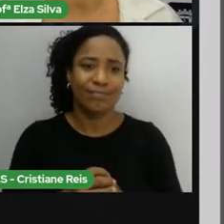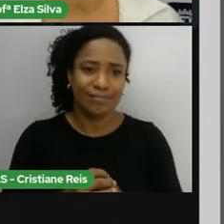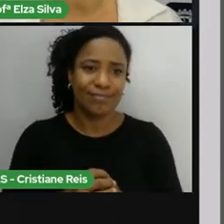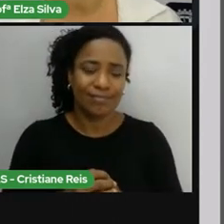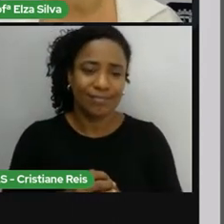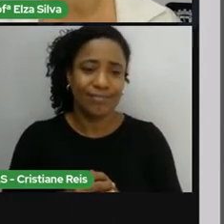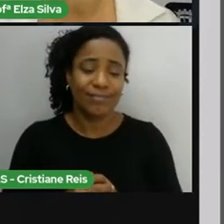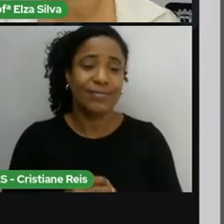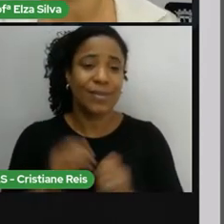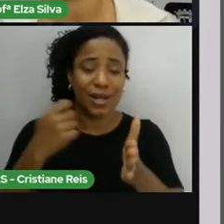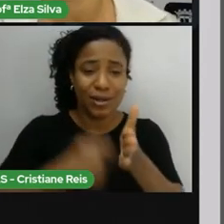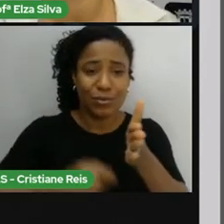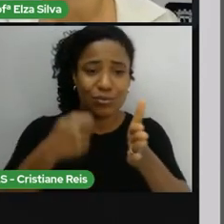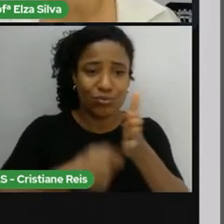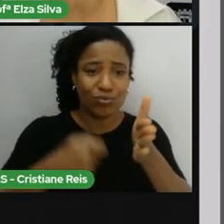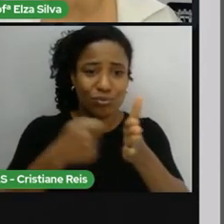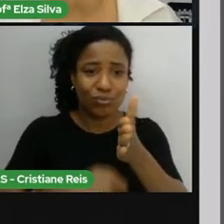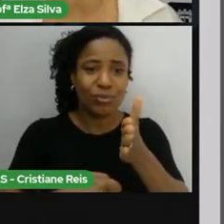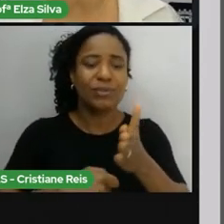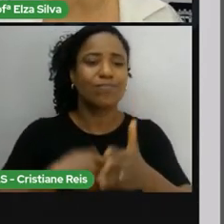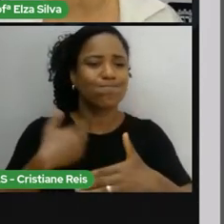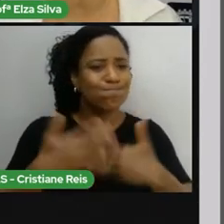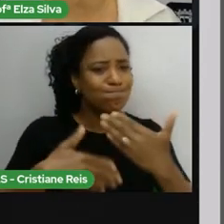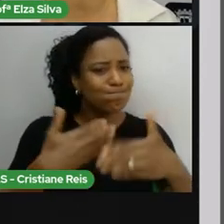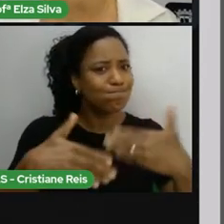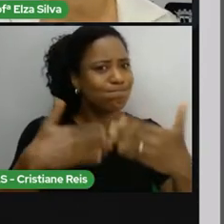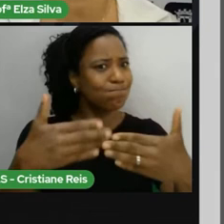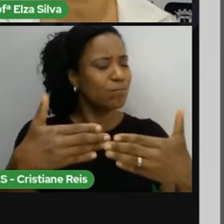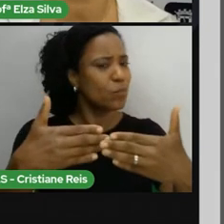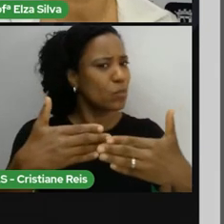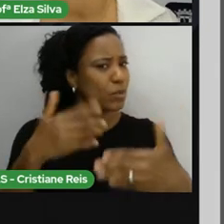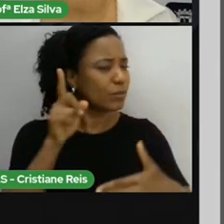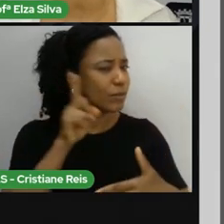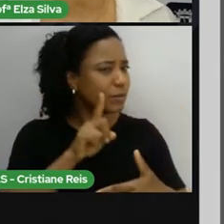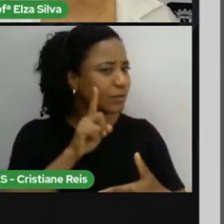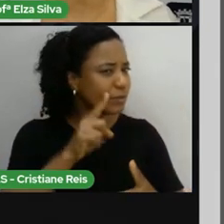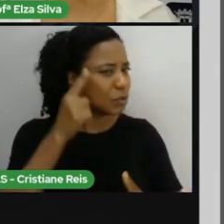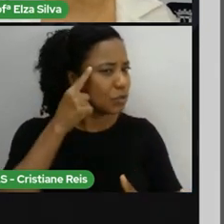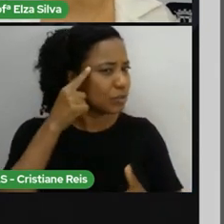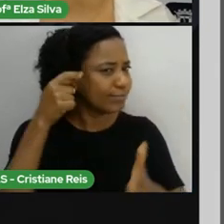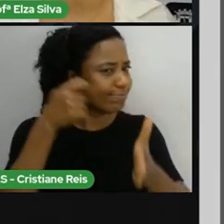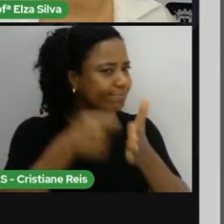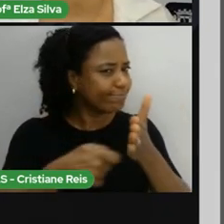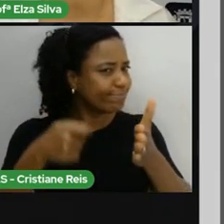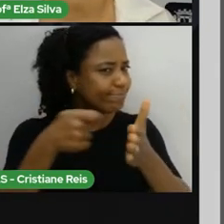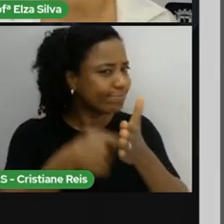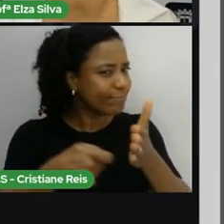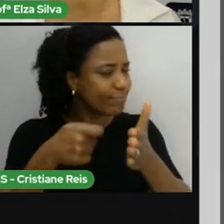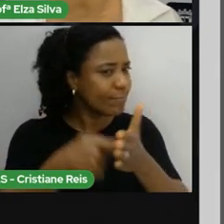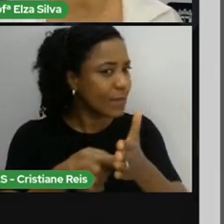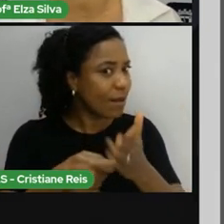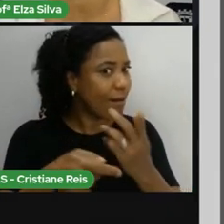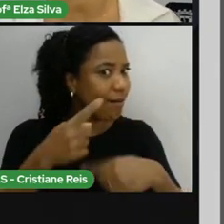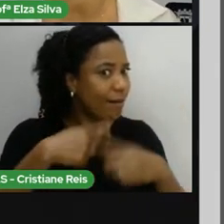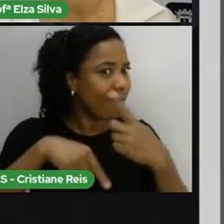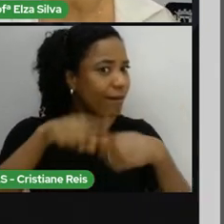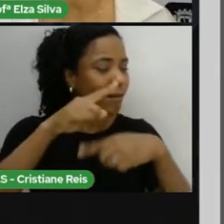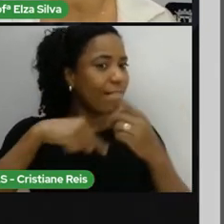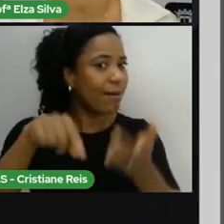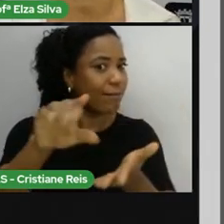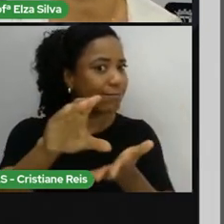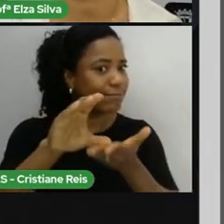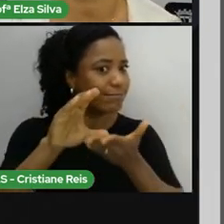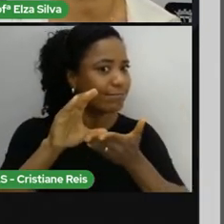passasse a gerar um ganho para este povo, através das reservas. então, você já deve ter ouvido falar que muitos índios